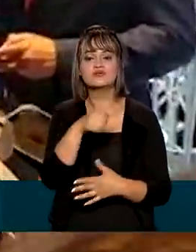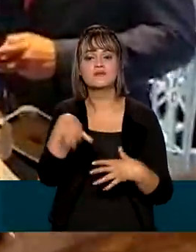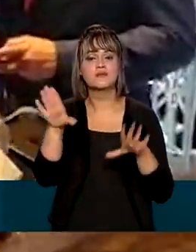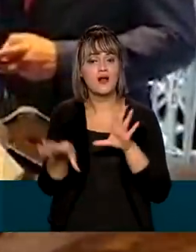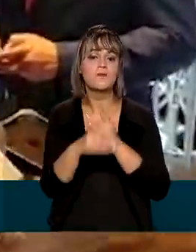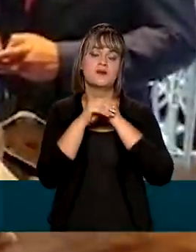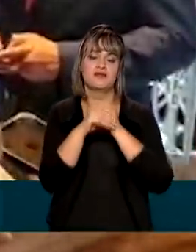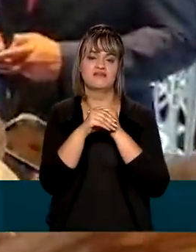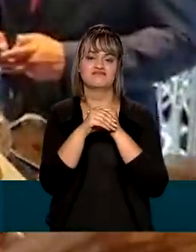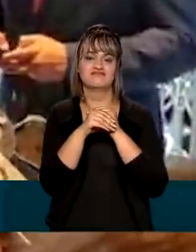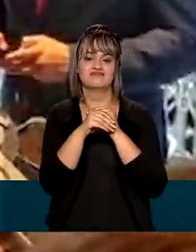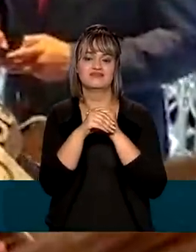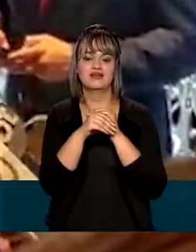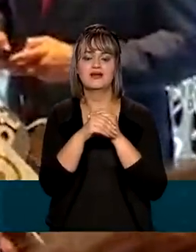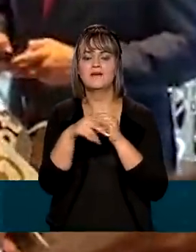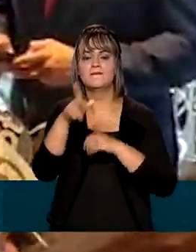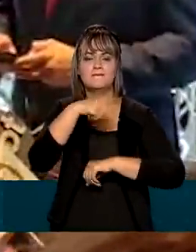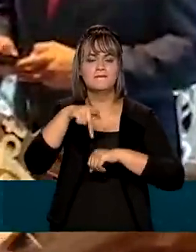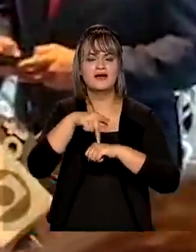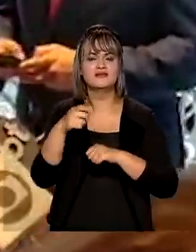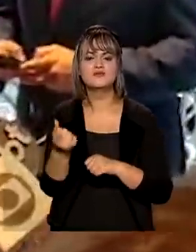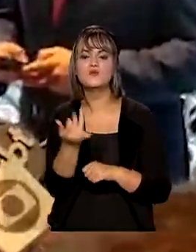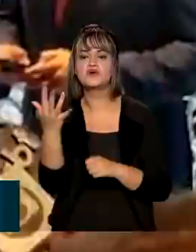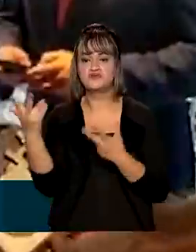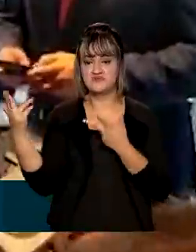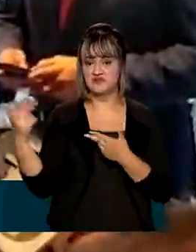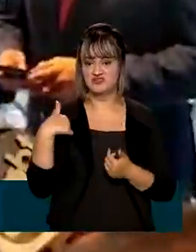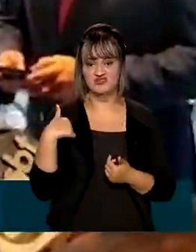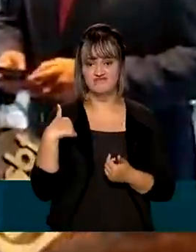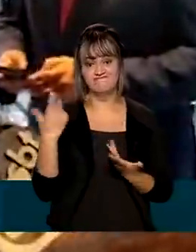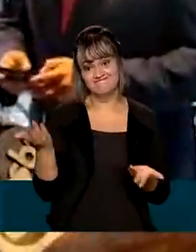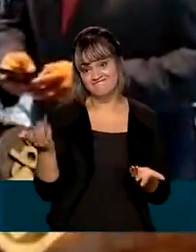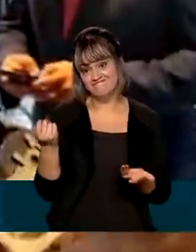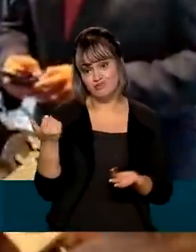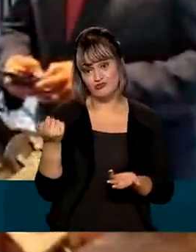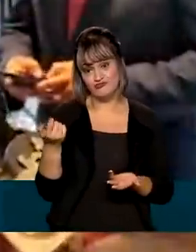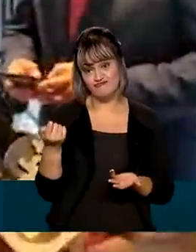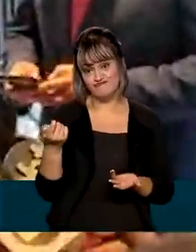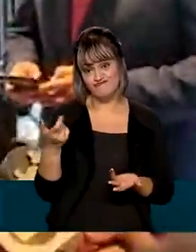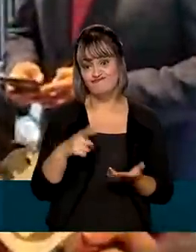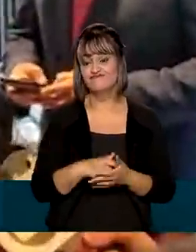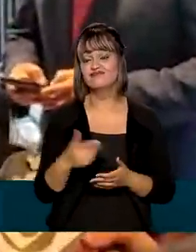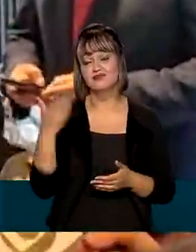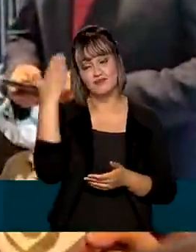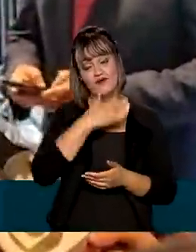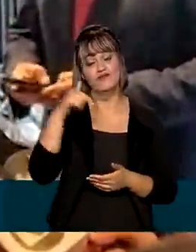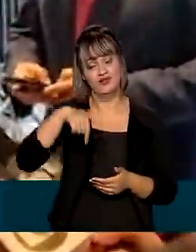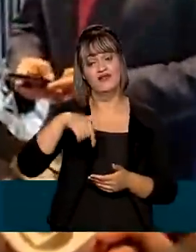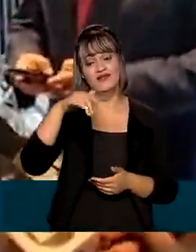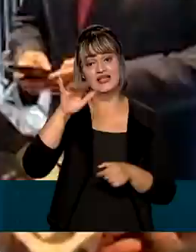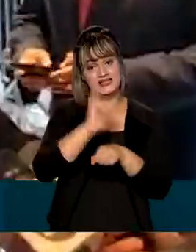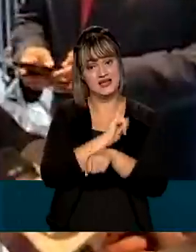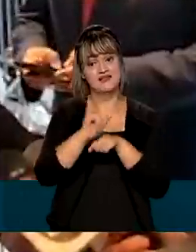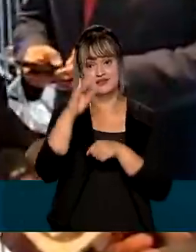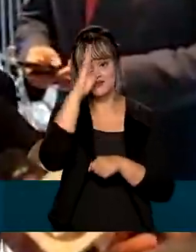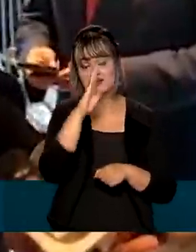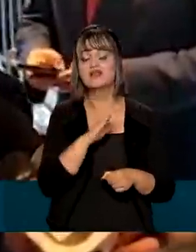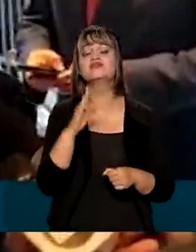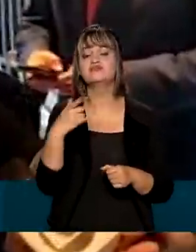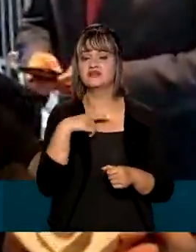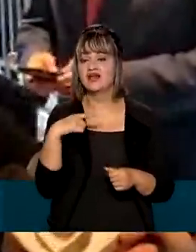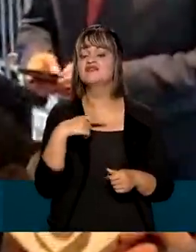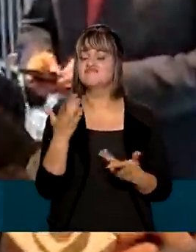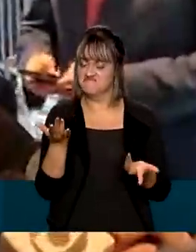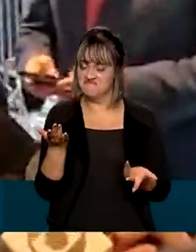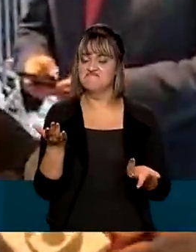dose de reforço. Quantos países fizeram isso no mundo? São poucos, né? Então mostra que a estratégia diversificada que o